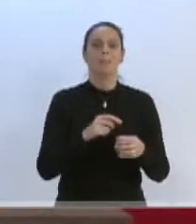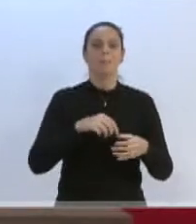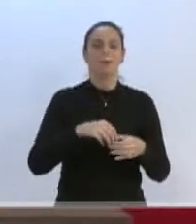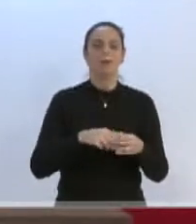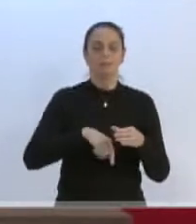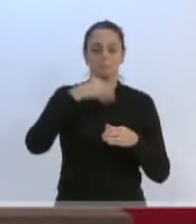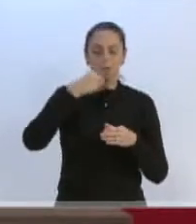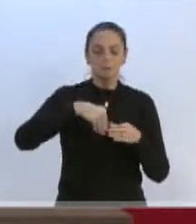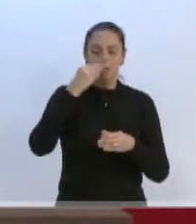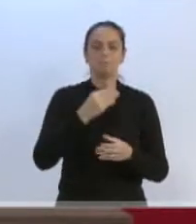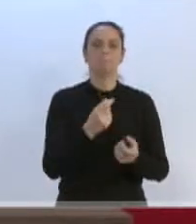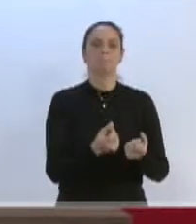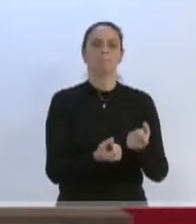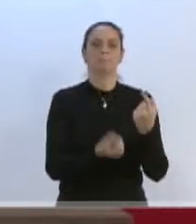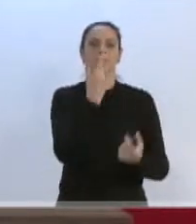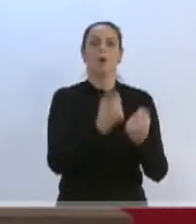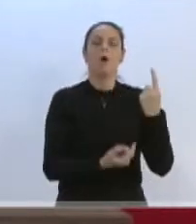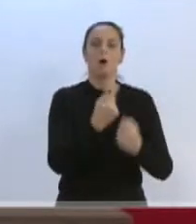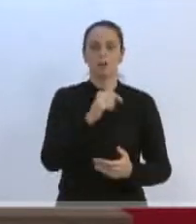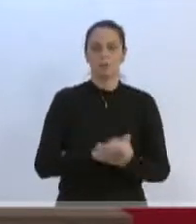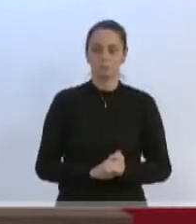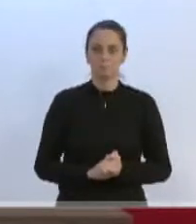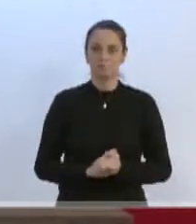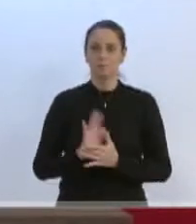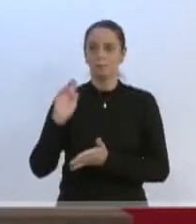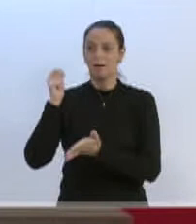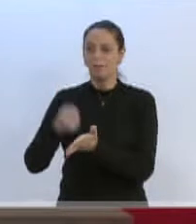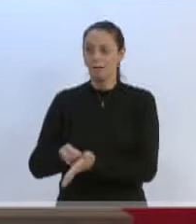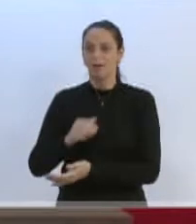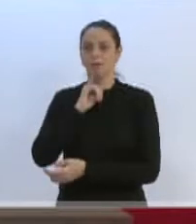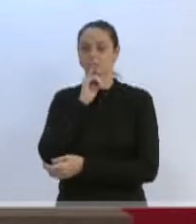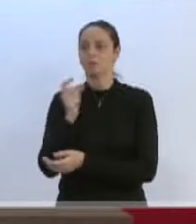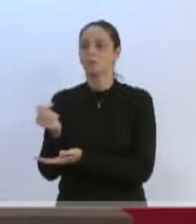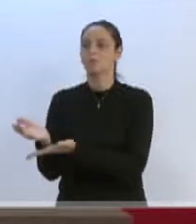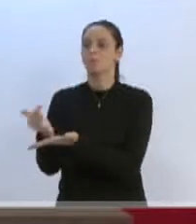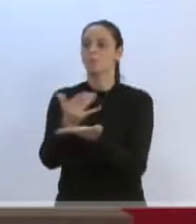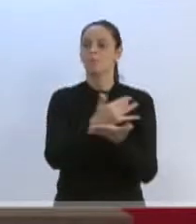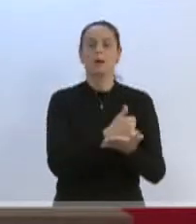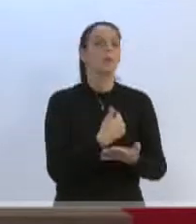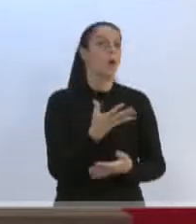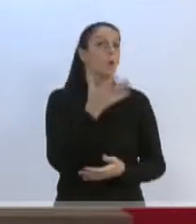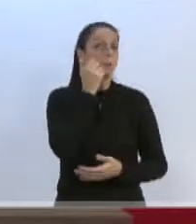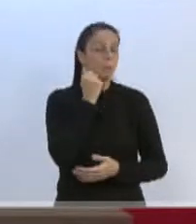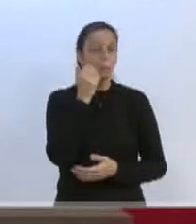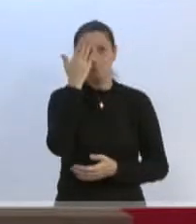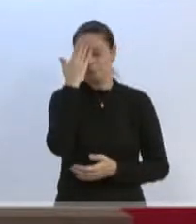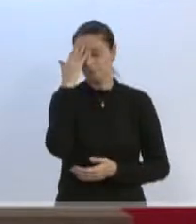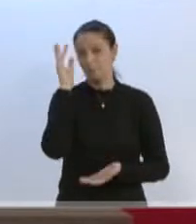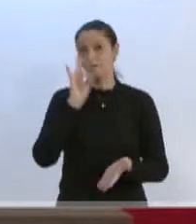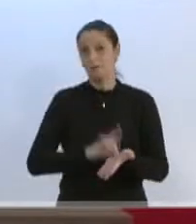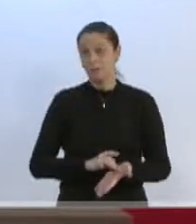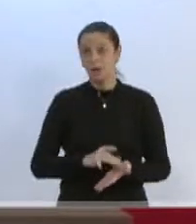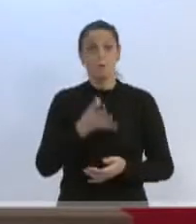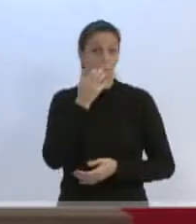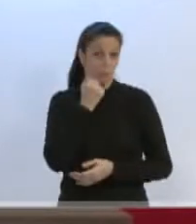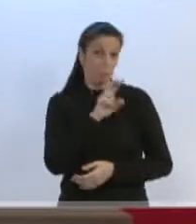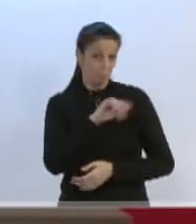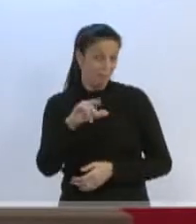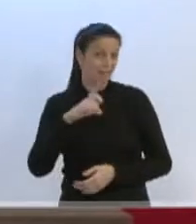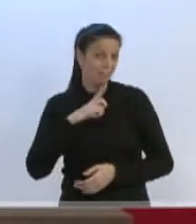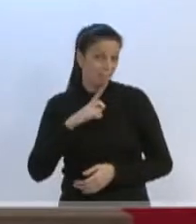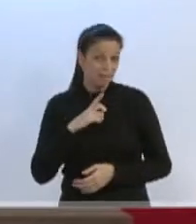pagaram os seus impostos, pagaram os custos, somaram qual é o lucro, para saber qual é o lucro que ele vai ter